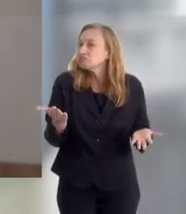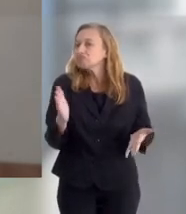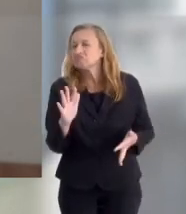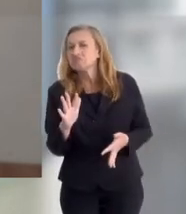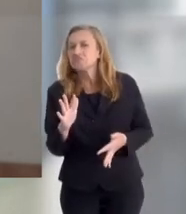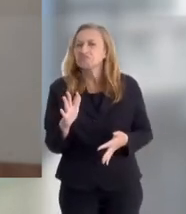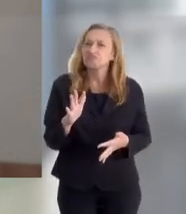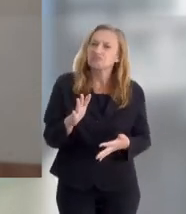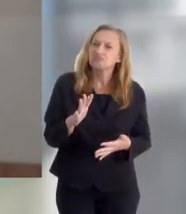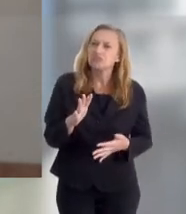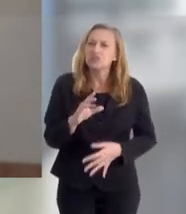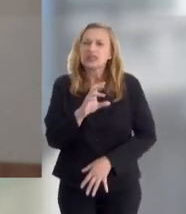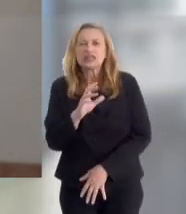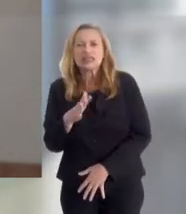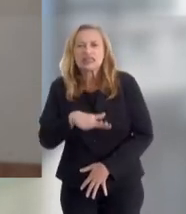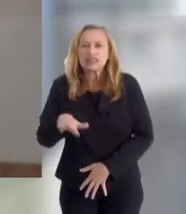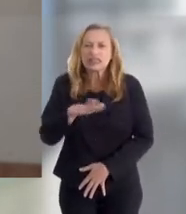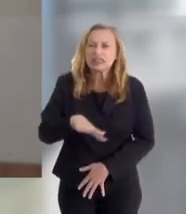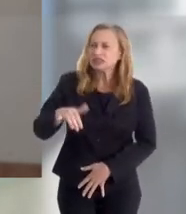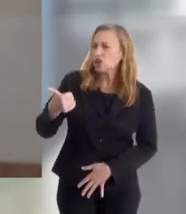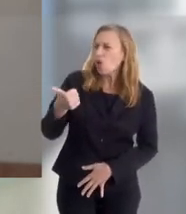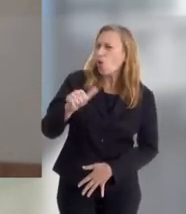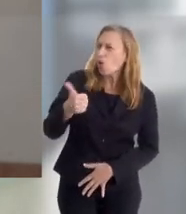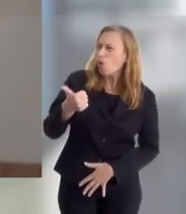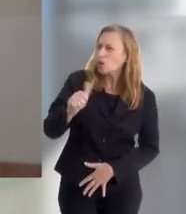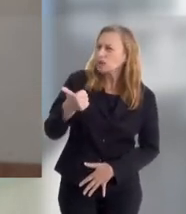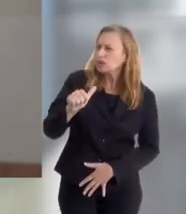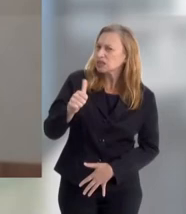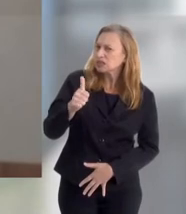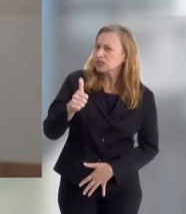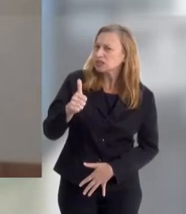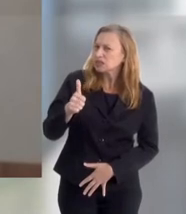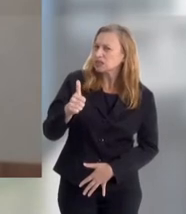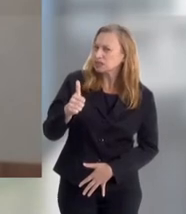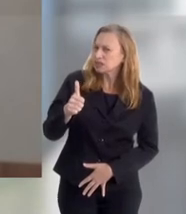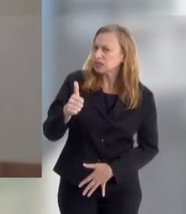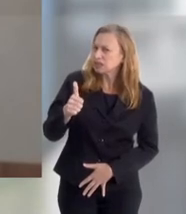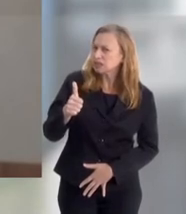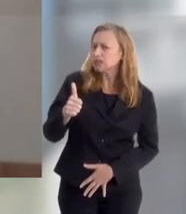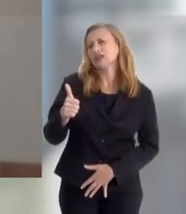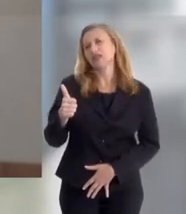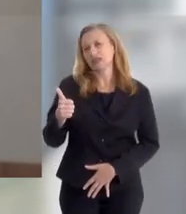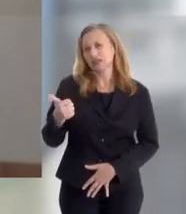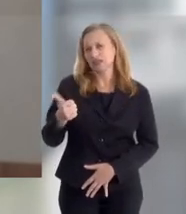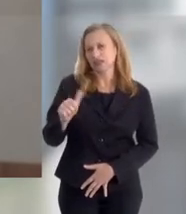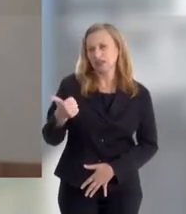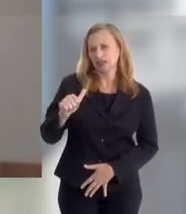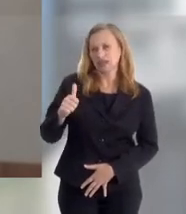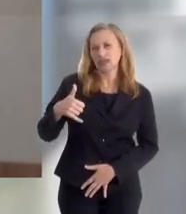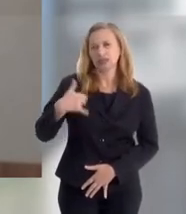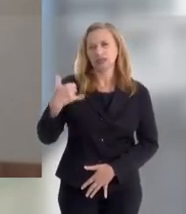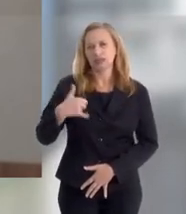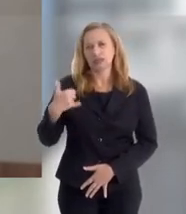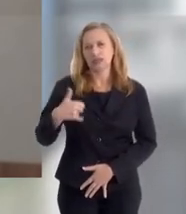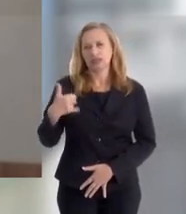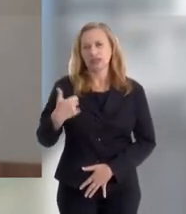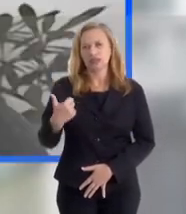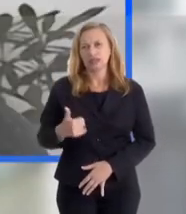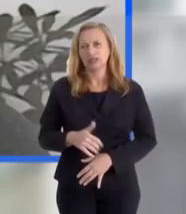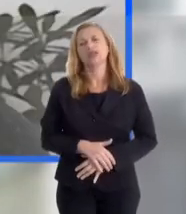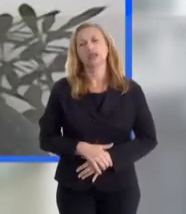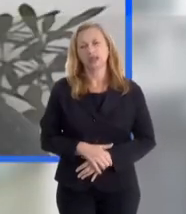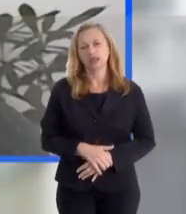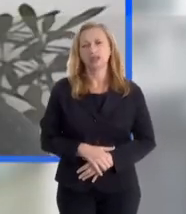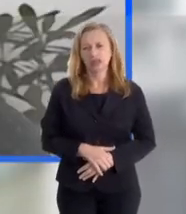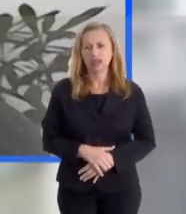estima que sejam crianças com 11 anos em 2019, né? Que 11 anos é a